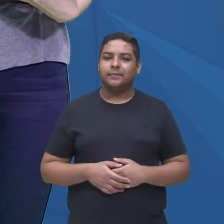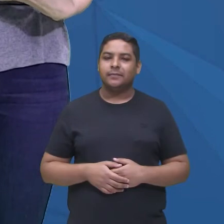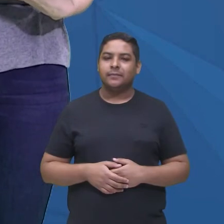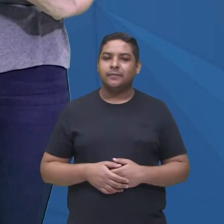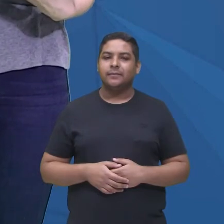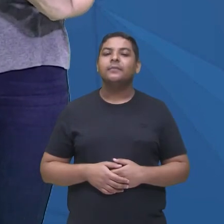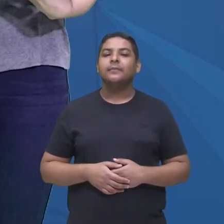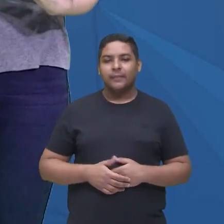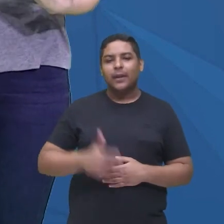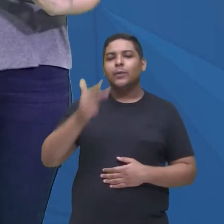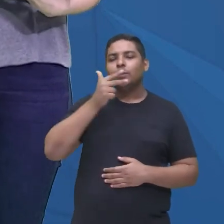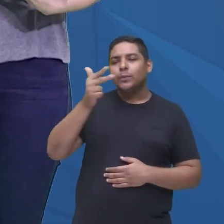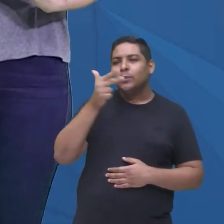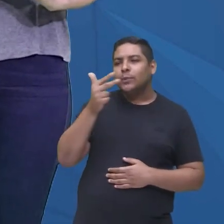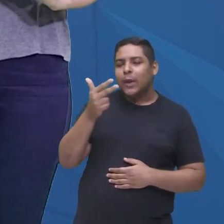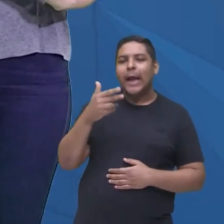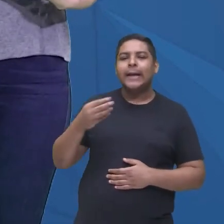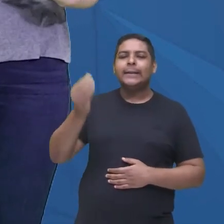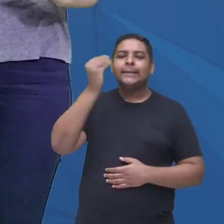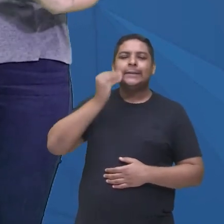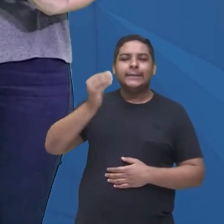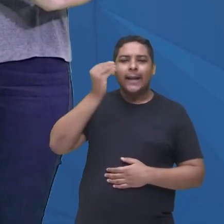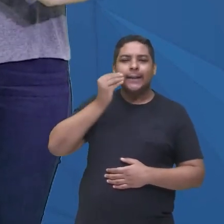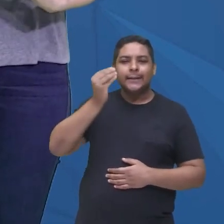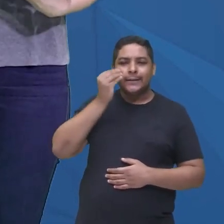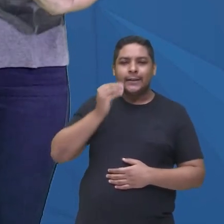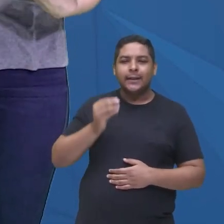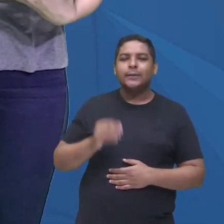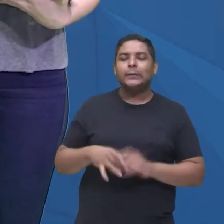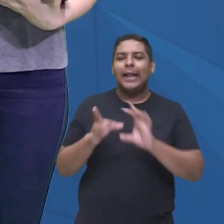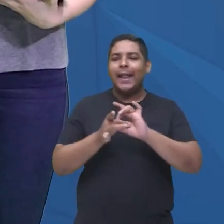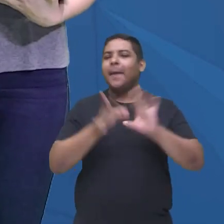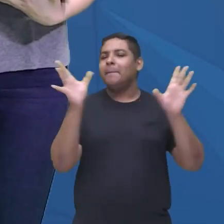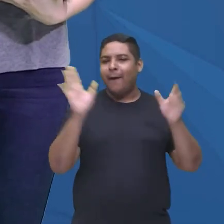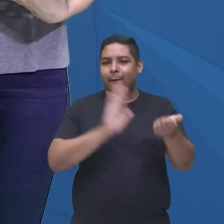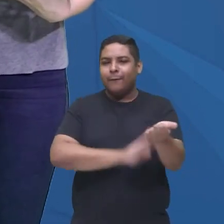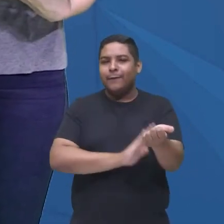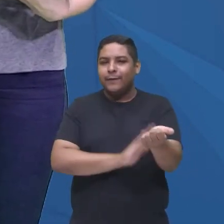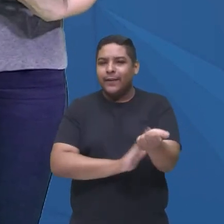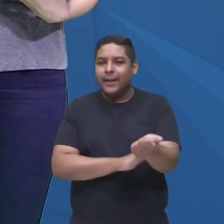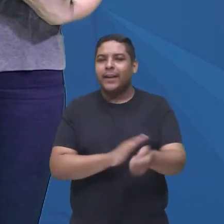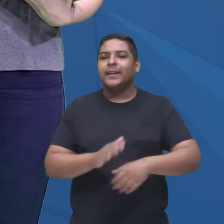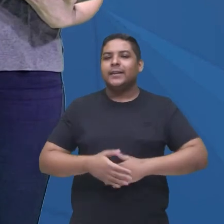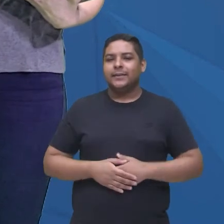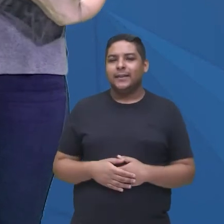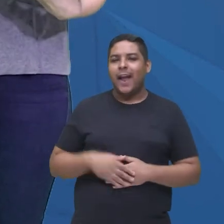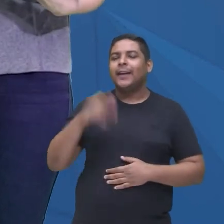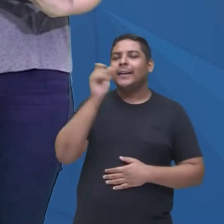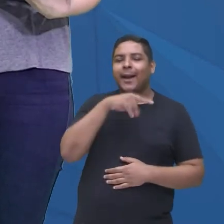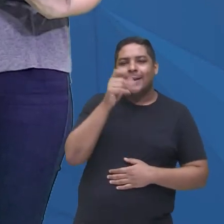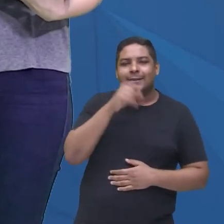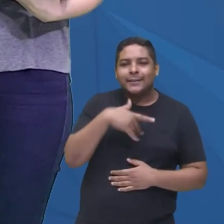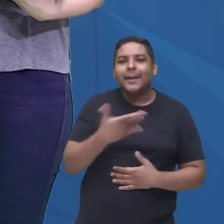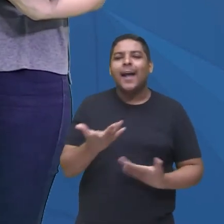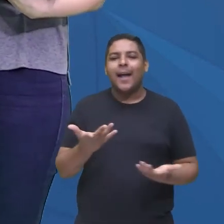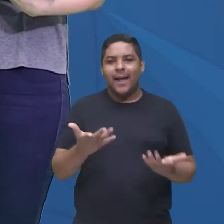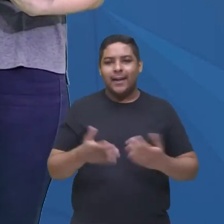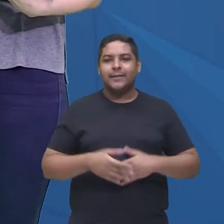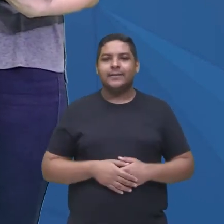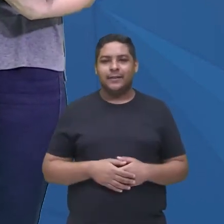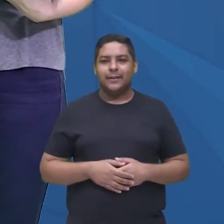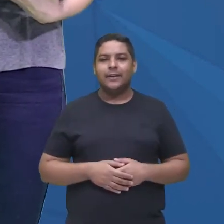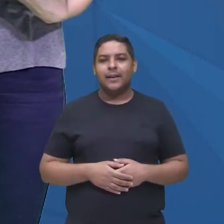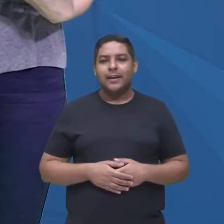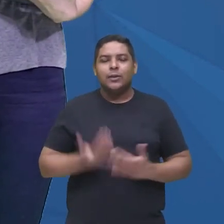a série, né, tentando se livrar ali desse vício, vício de uma maneira irreverente, tem momento que dá mais destaque, outro menos, ele tenta até